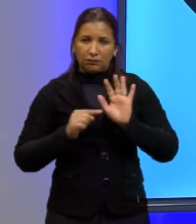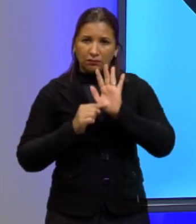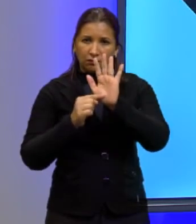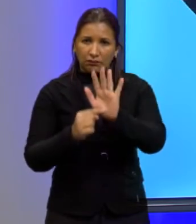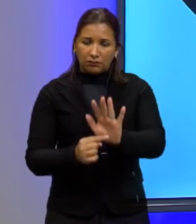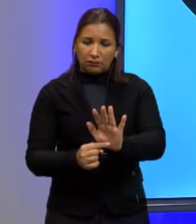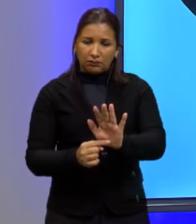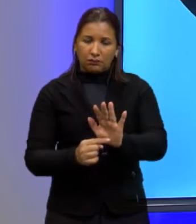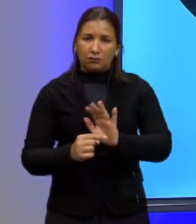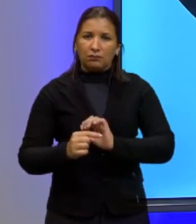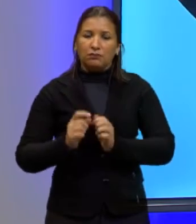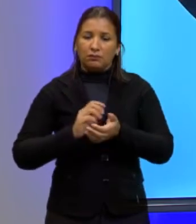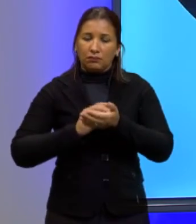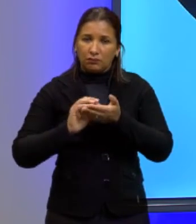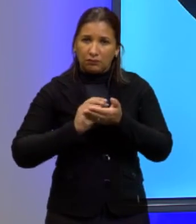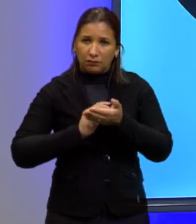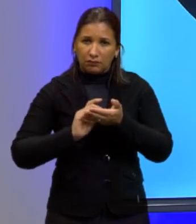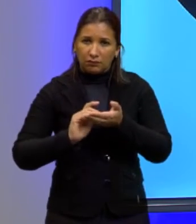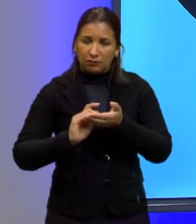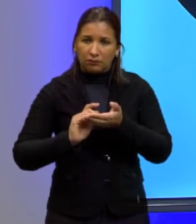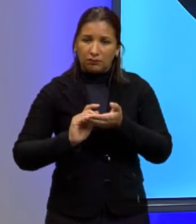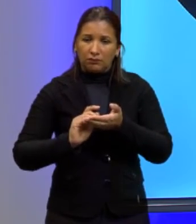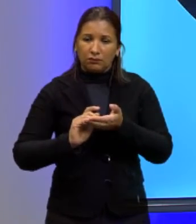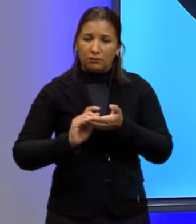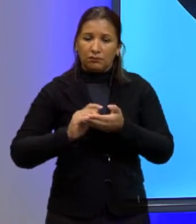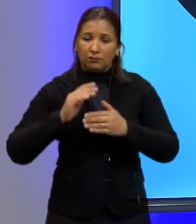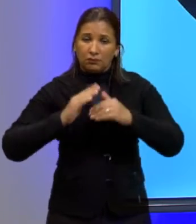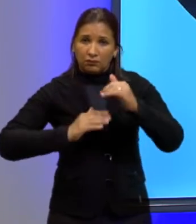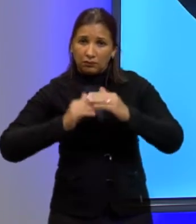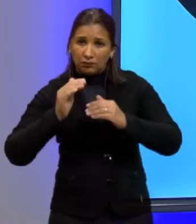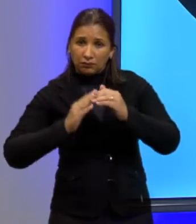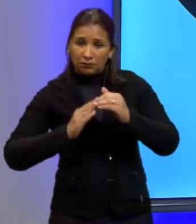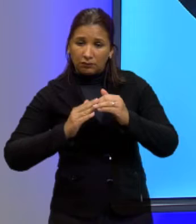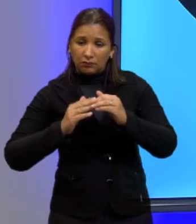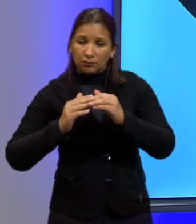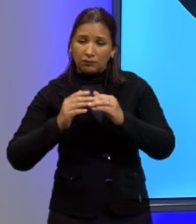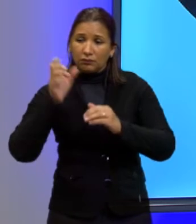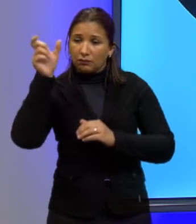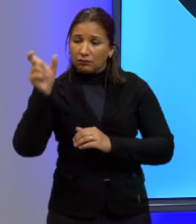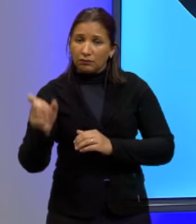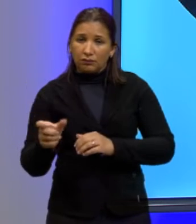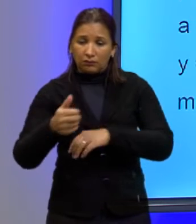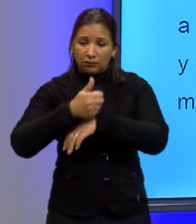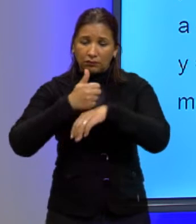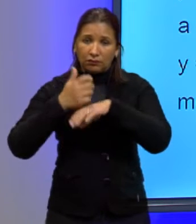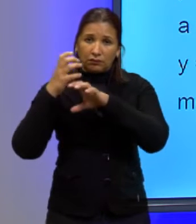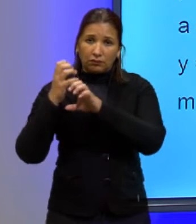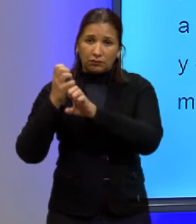custo da obra, um engenheiro deve calcular a área sobre o arco parabólico em questão.